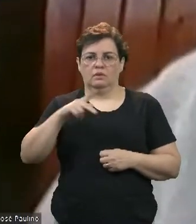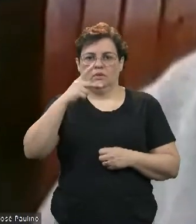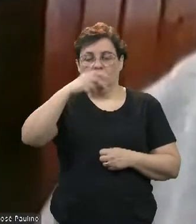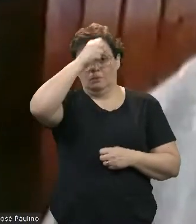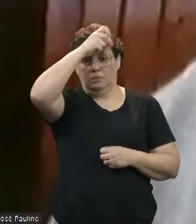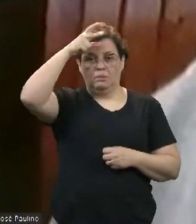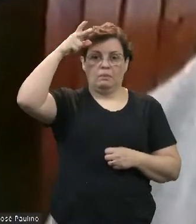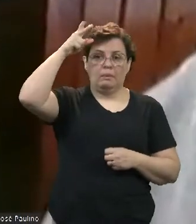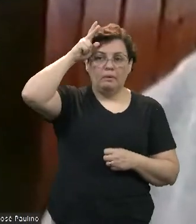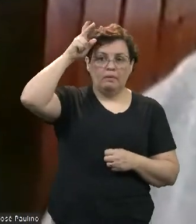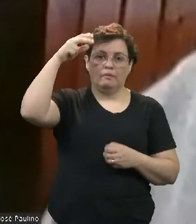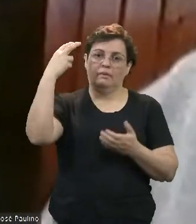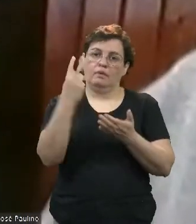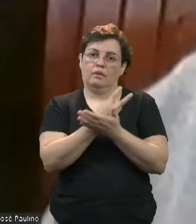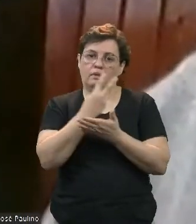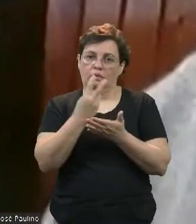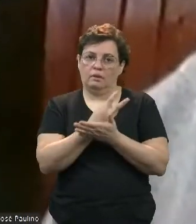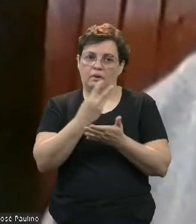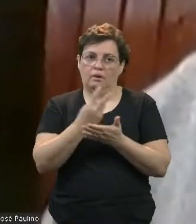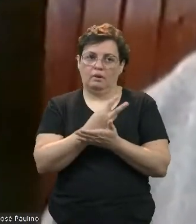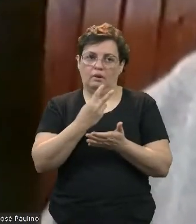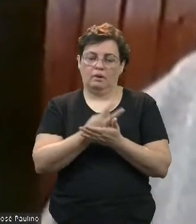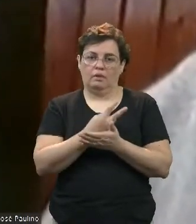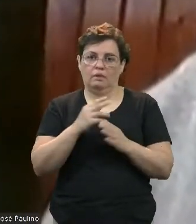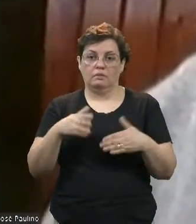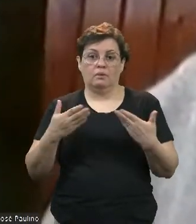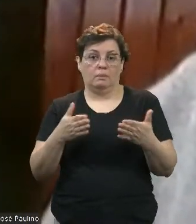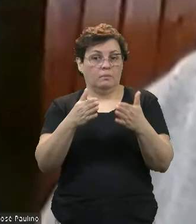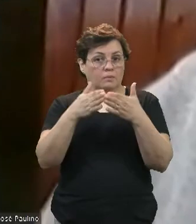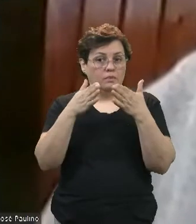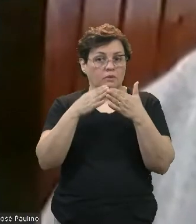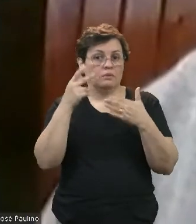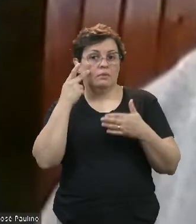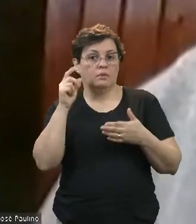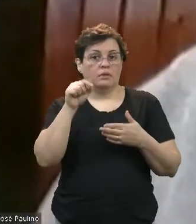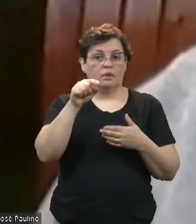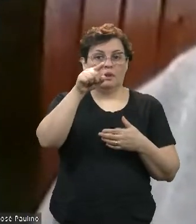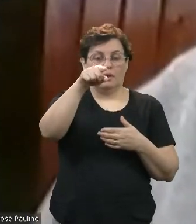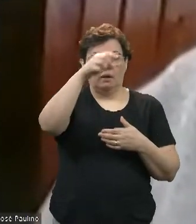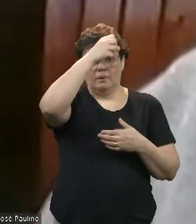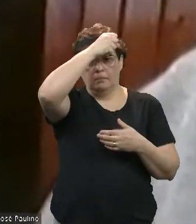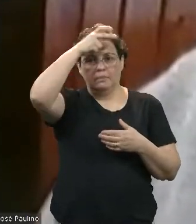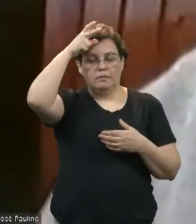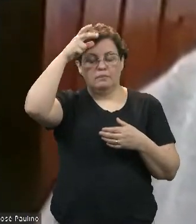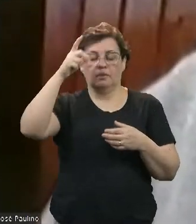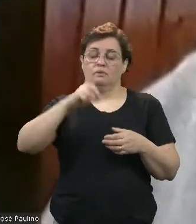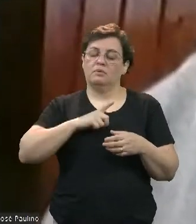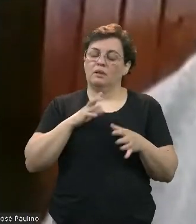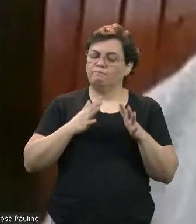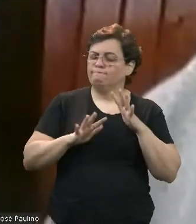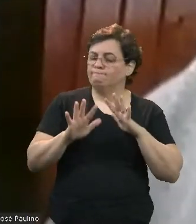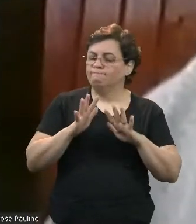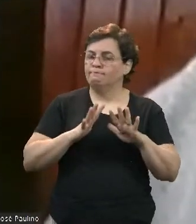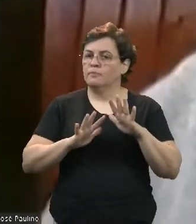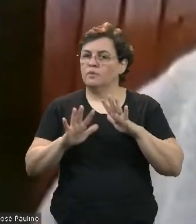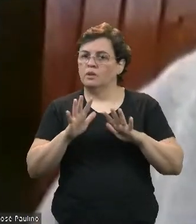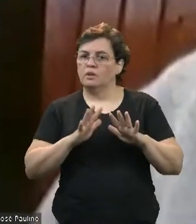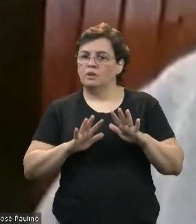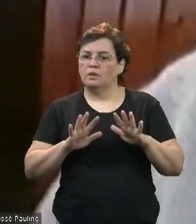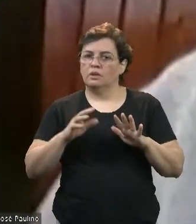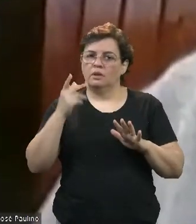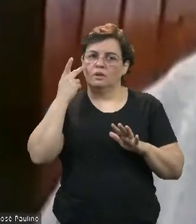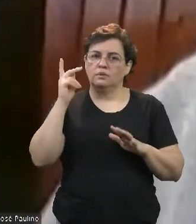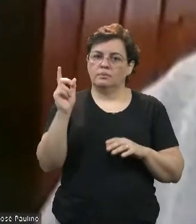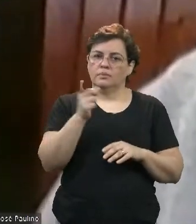erro e pedi para que ele tome cuidado para que não ocorra de novo essas situações, para que não